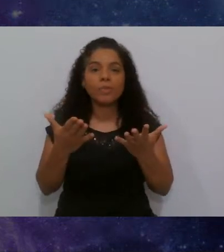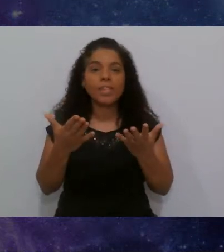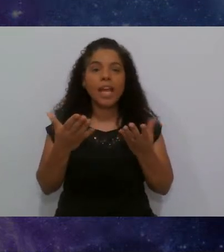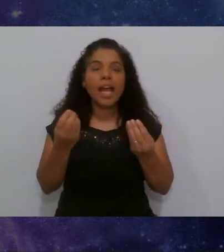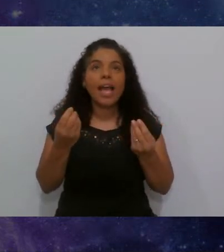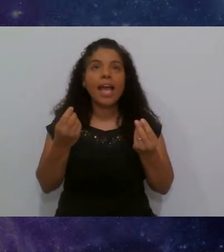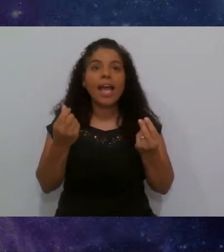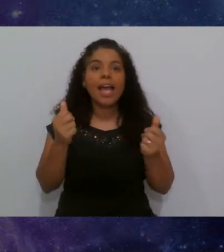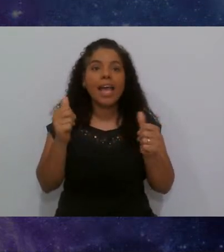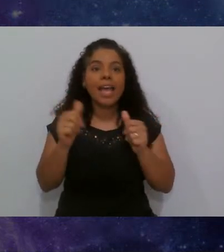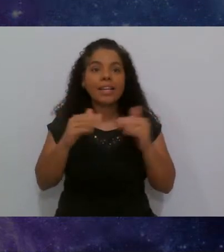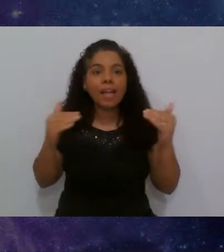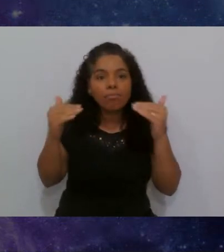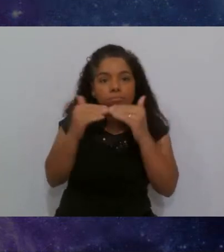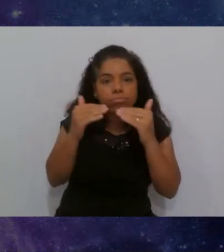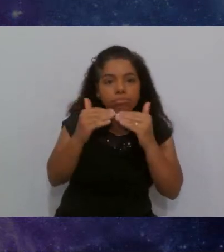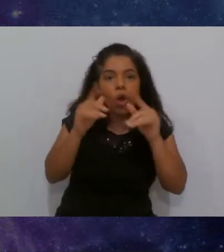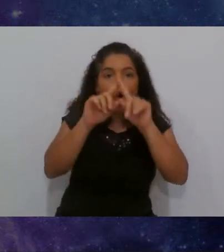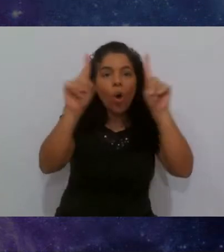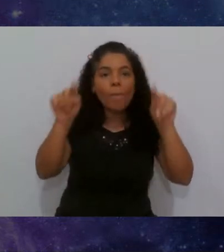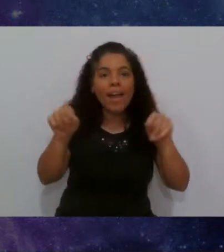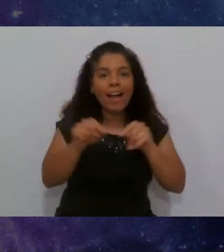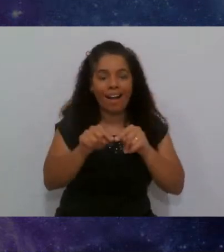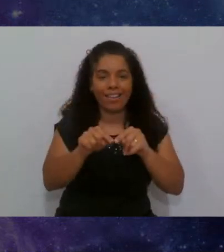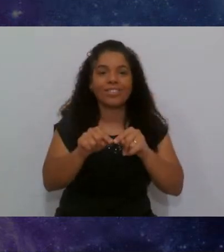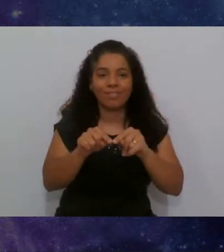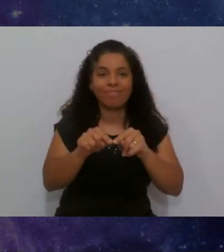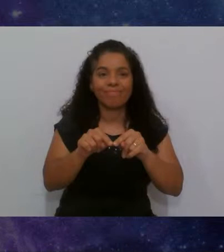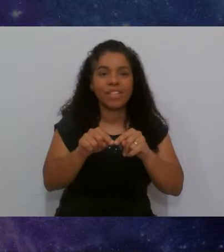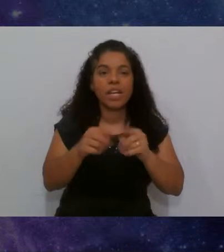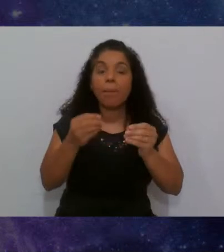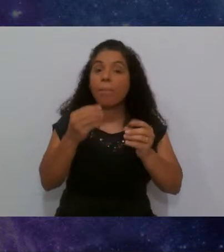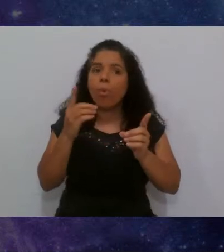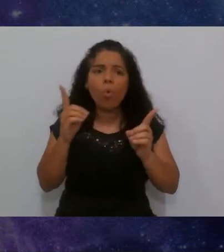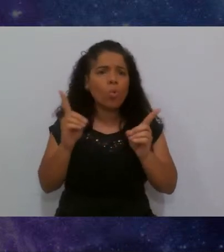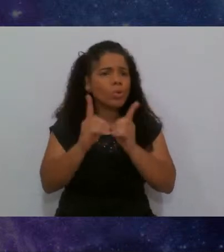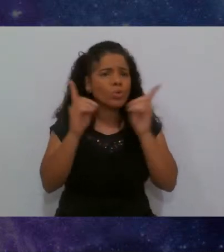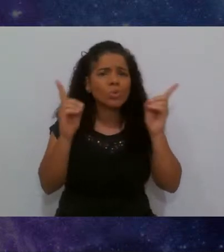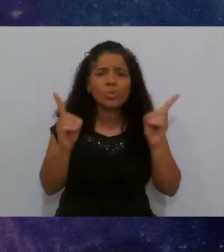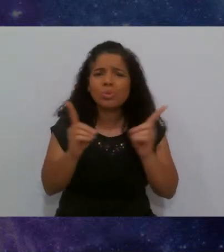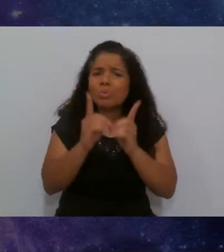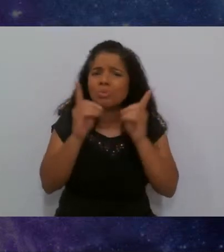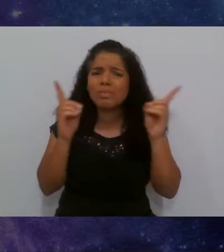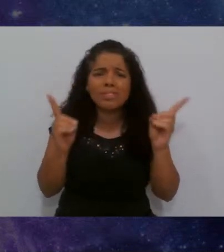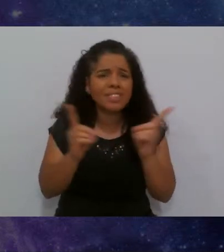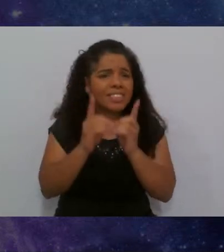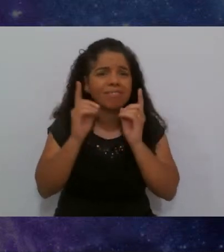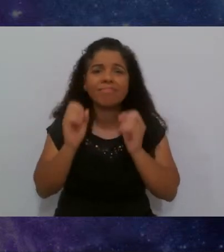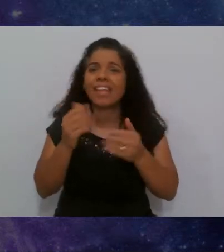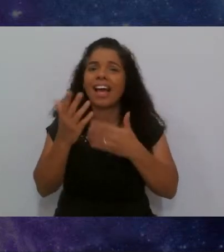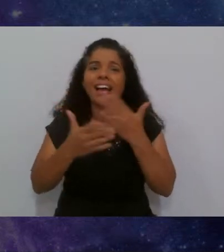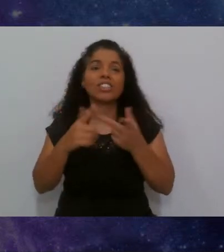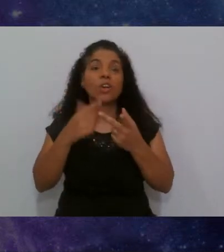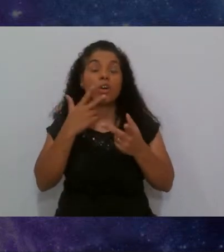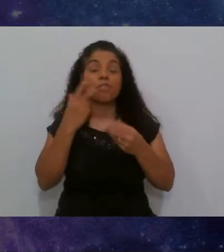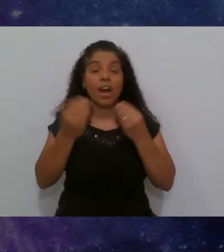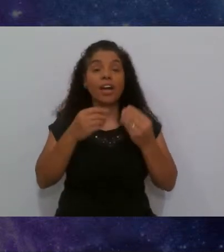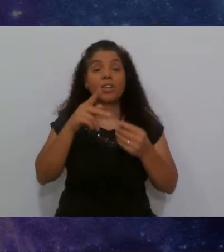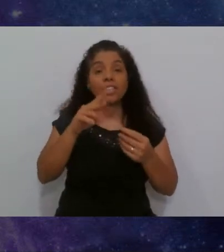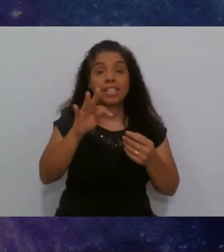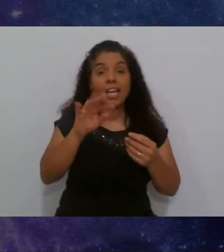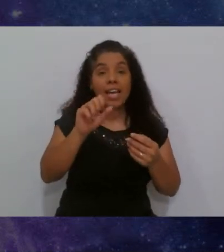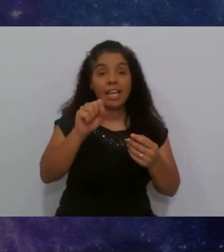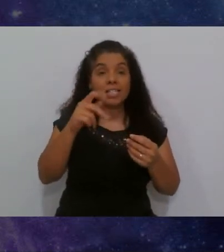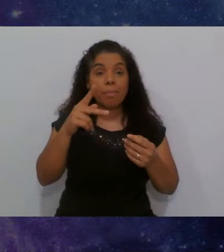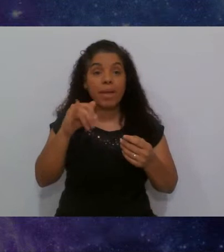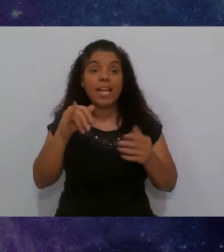atualizado com o mercado, né, e muito didático, bem didático mesmo, eu falo que o TSPI é tanto para quem